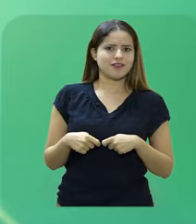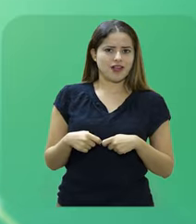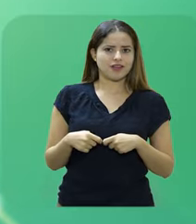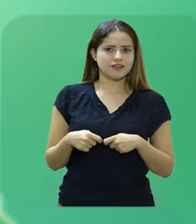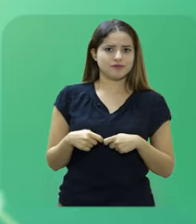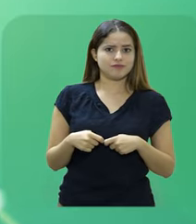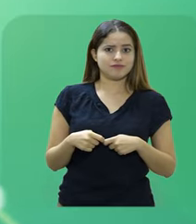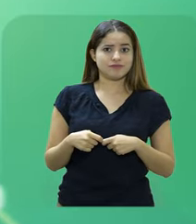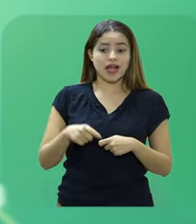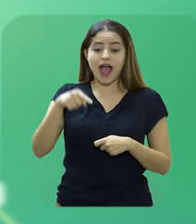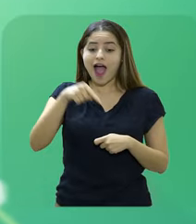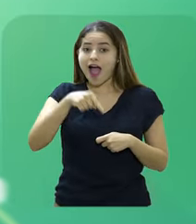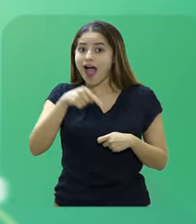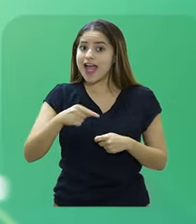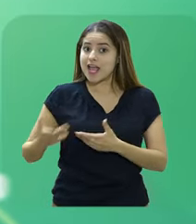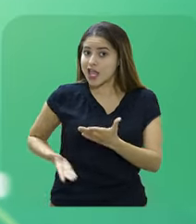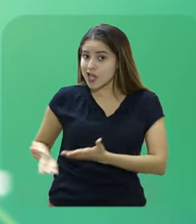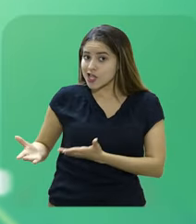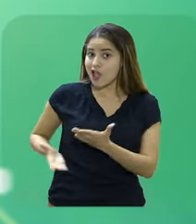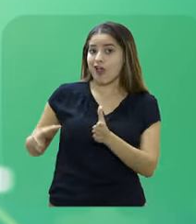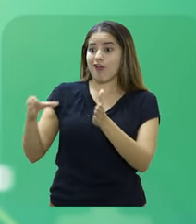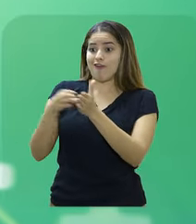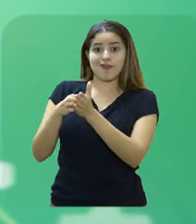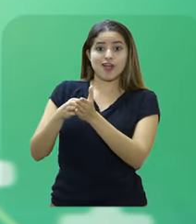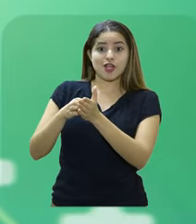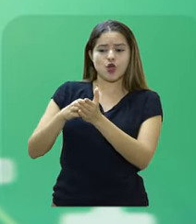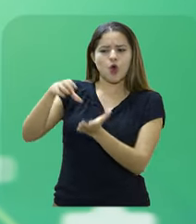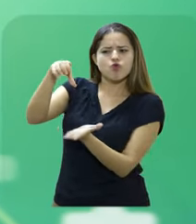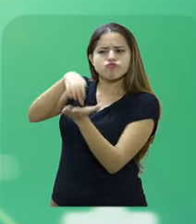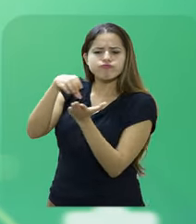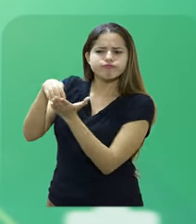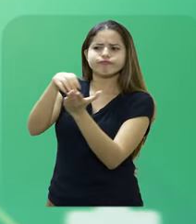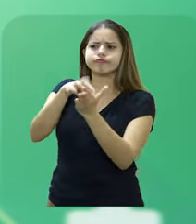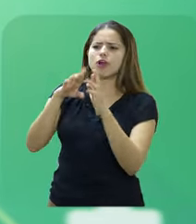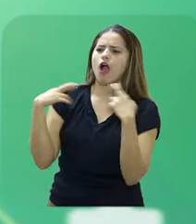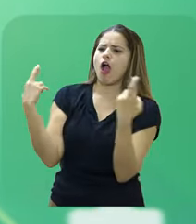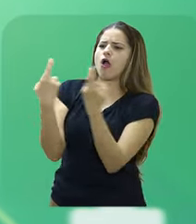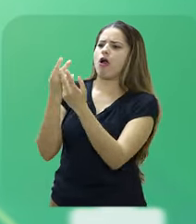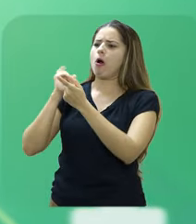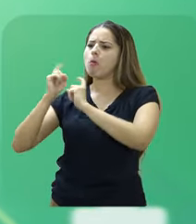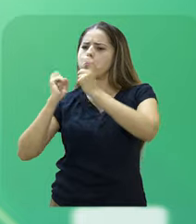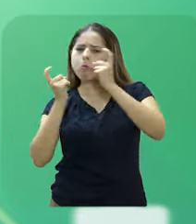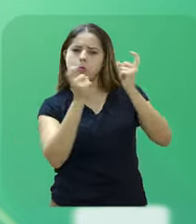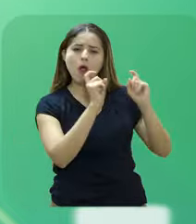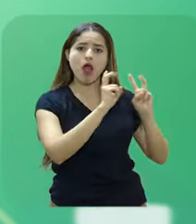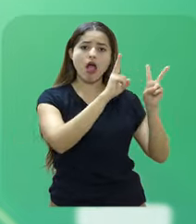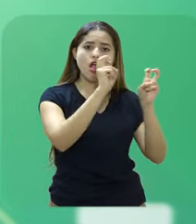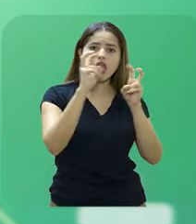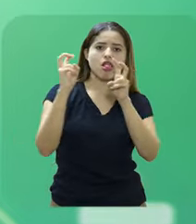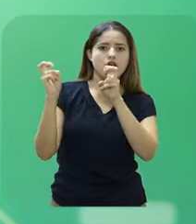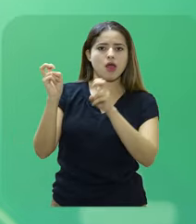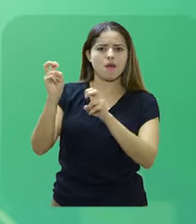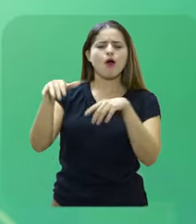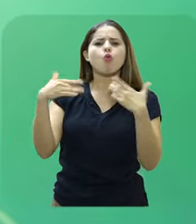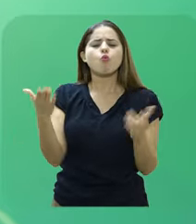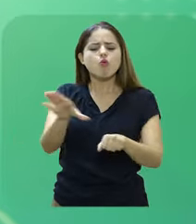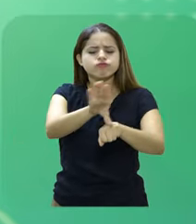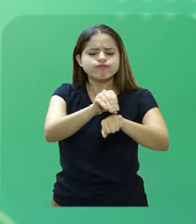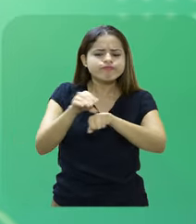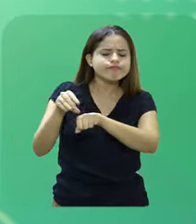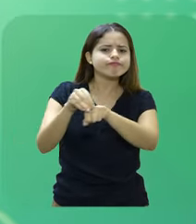discutirão quais os conhecimentos necessários para a realização de suas atividades. Tudo isso